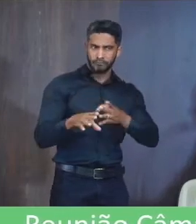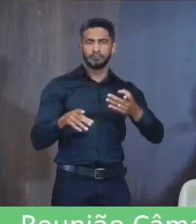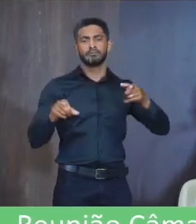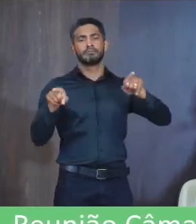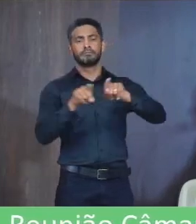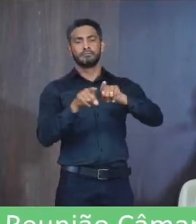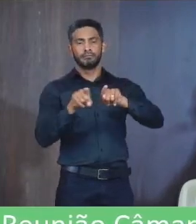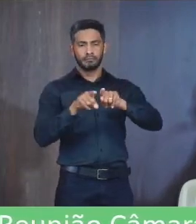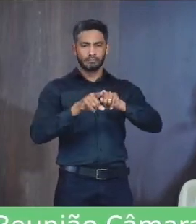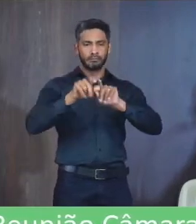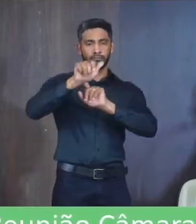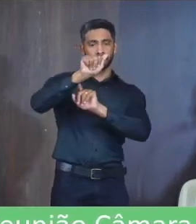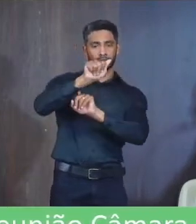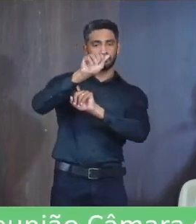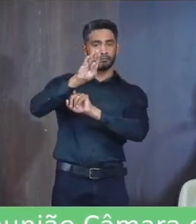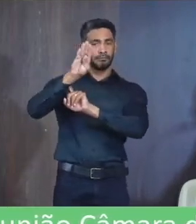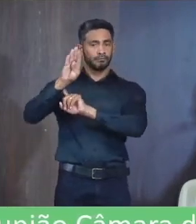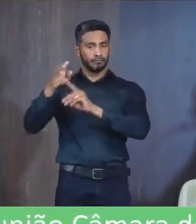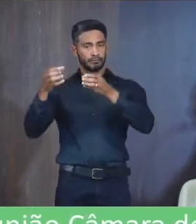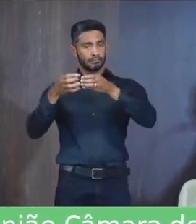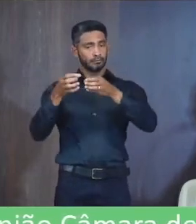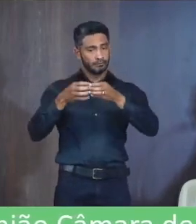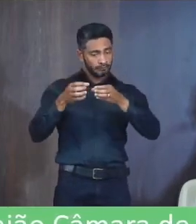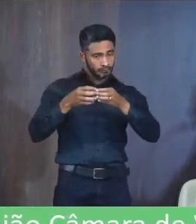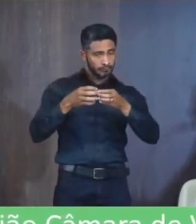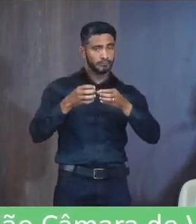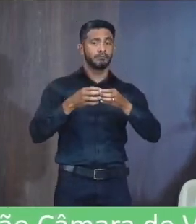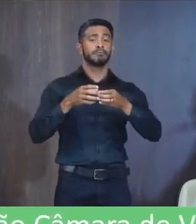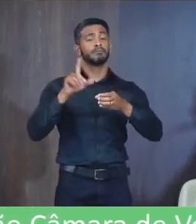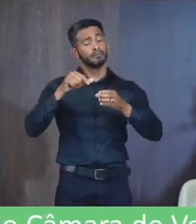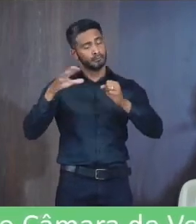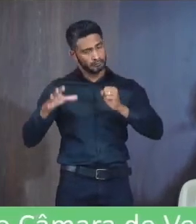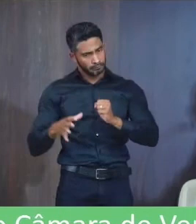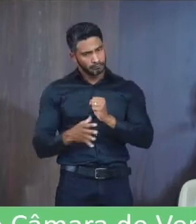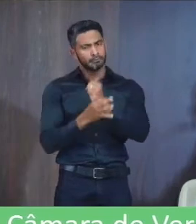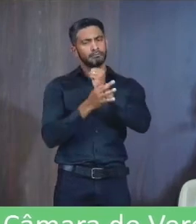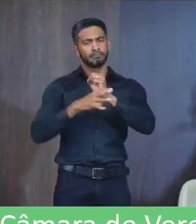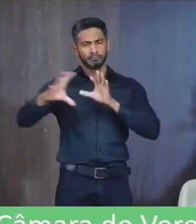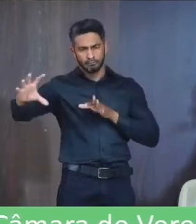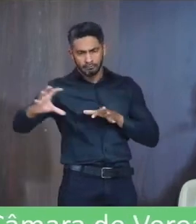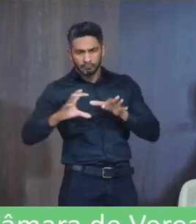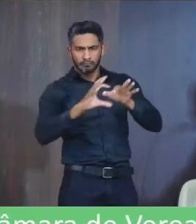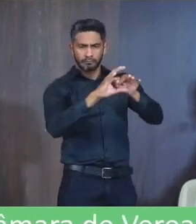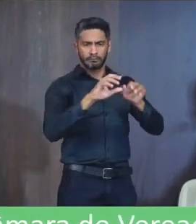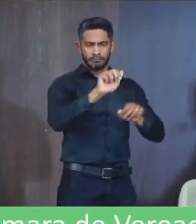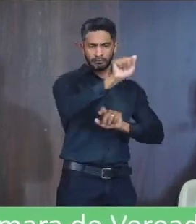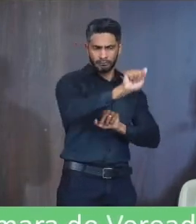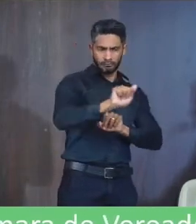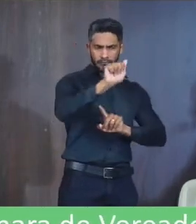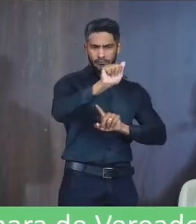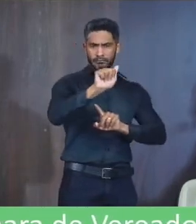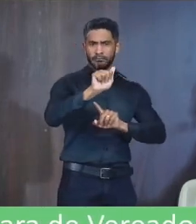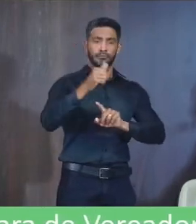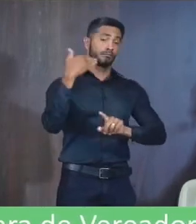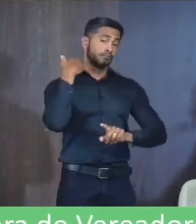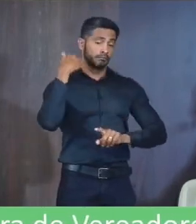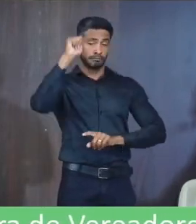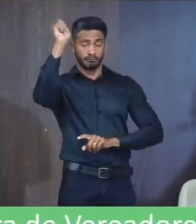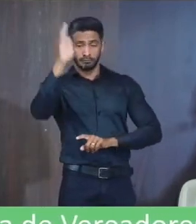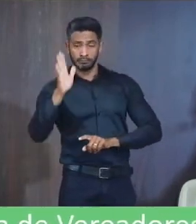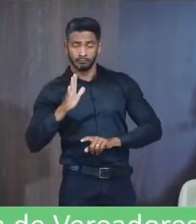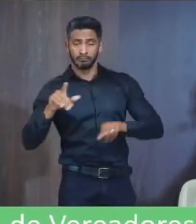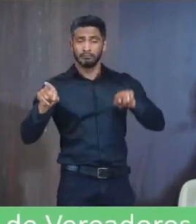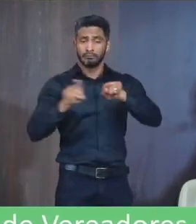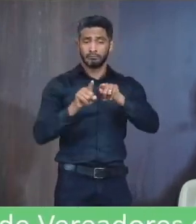para quem O próprio ABB comunidade Que tem um viés Mais consistente Porque é uma parceria Entre a Associação Atlética Banco do Brasil E também